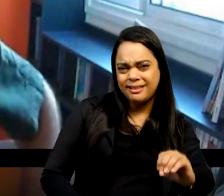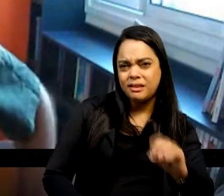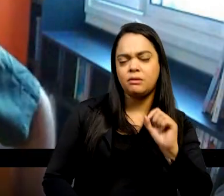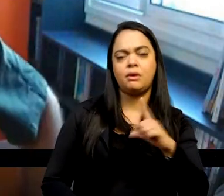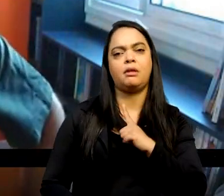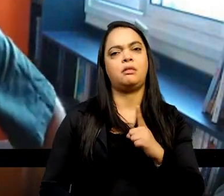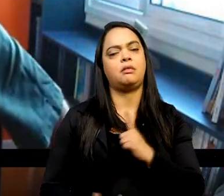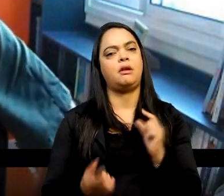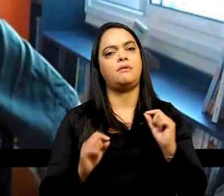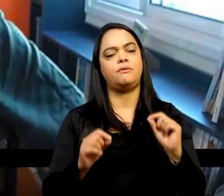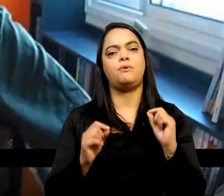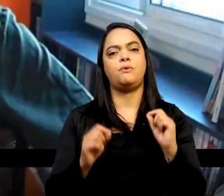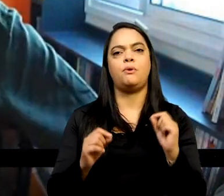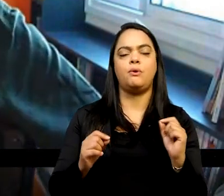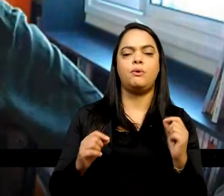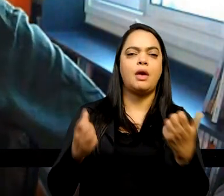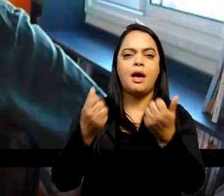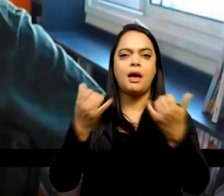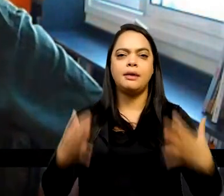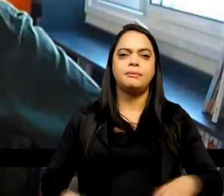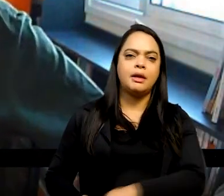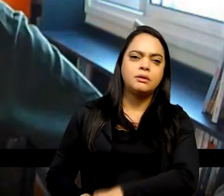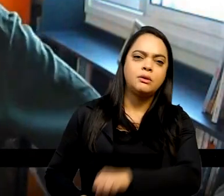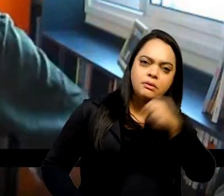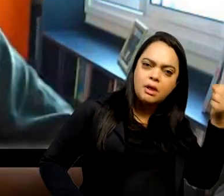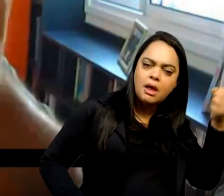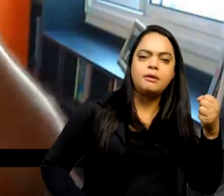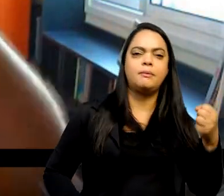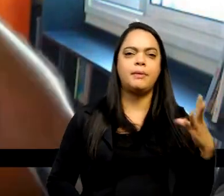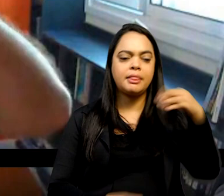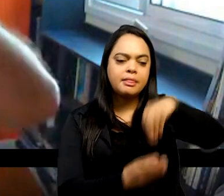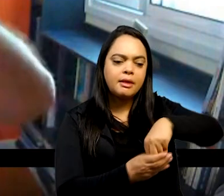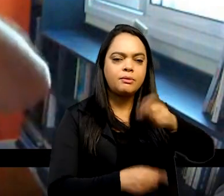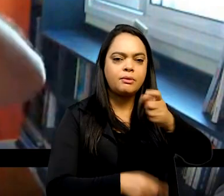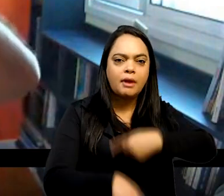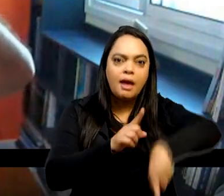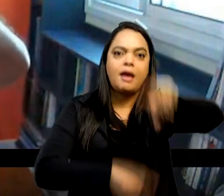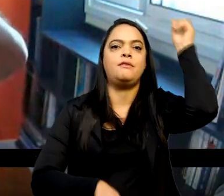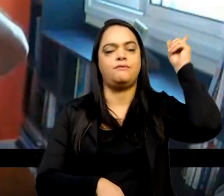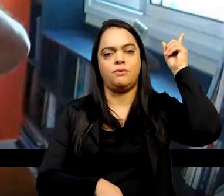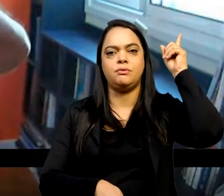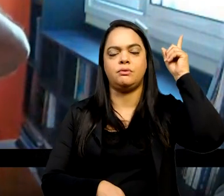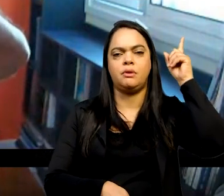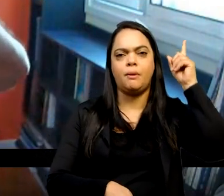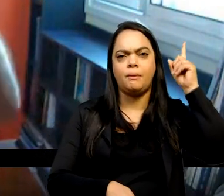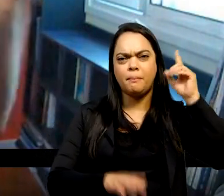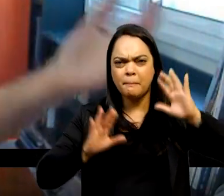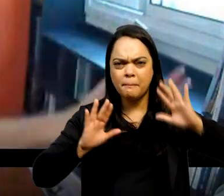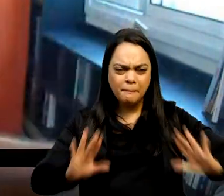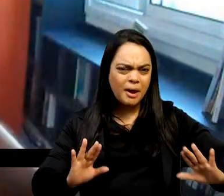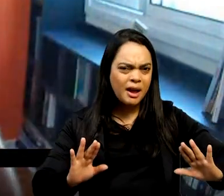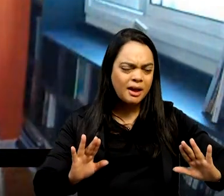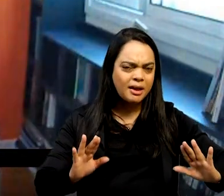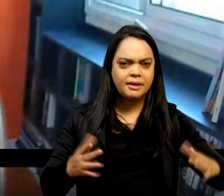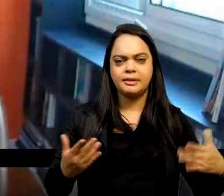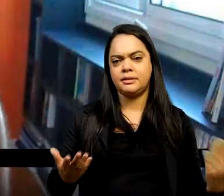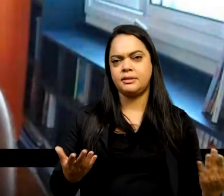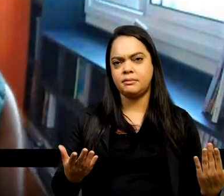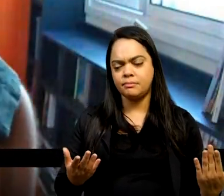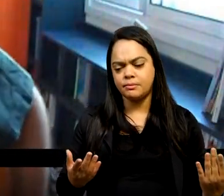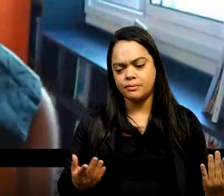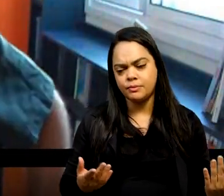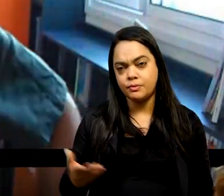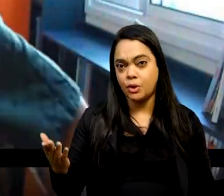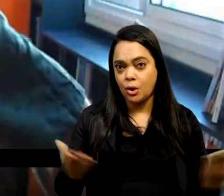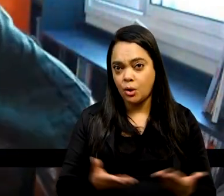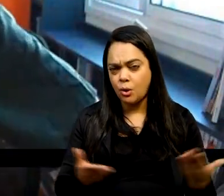da independência do Brasil num contexto revolucionário mais amplo. Mas, Laís, por que isso é muito mais reconhecível hoje do que era